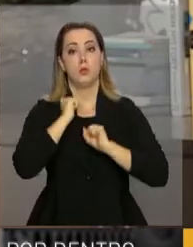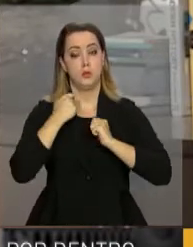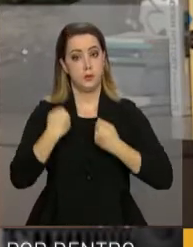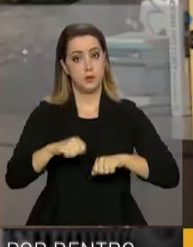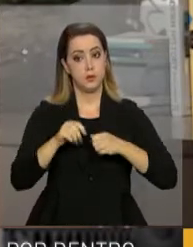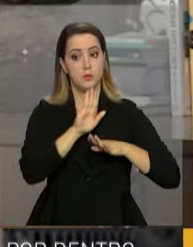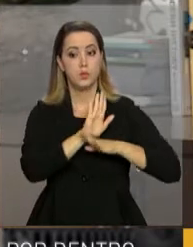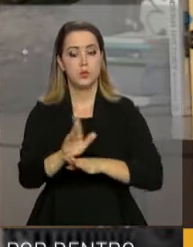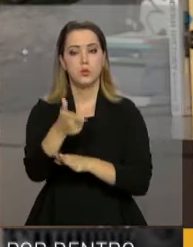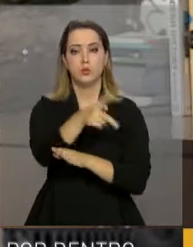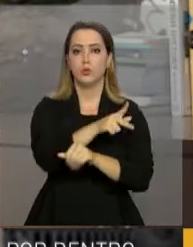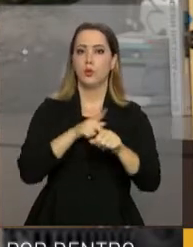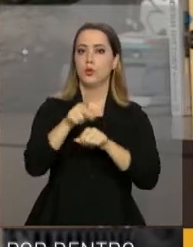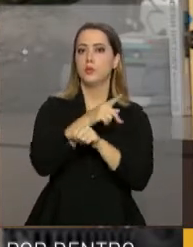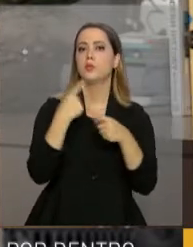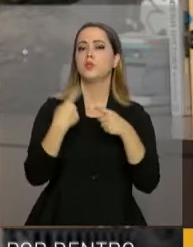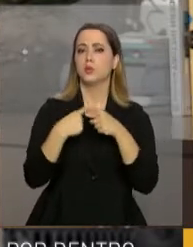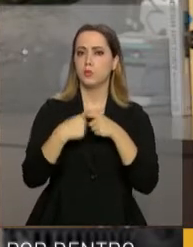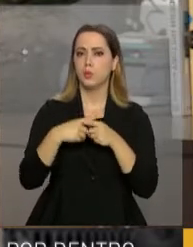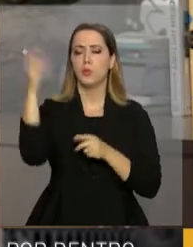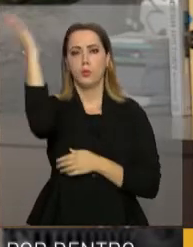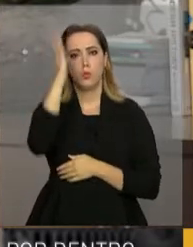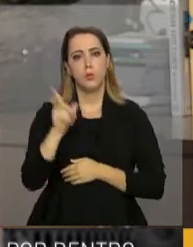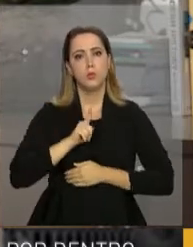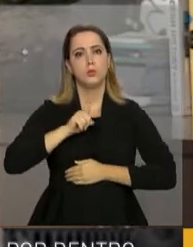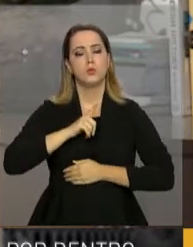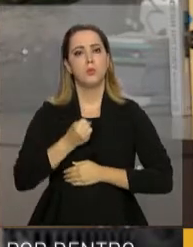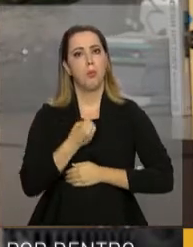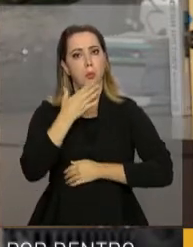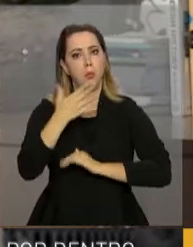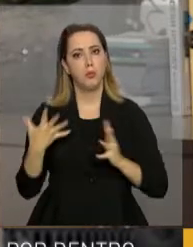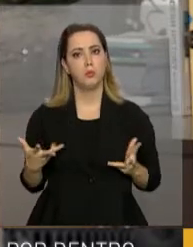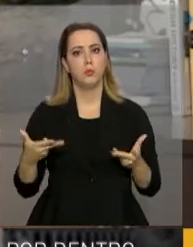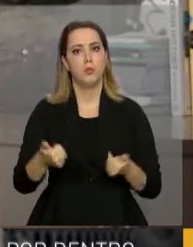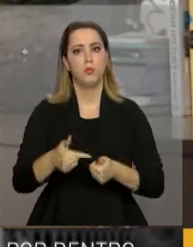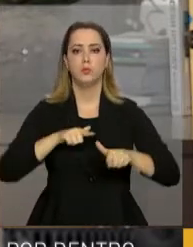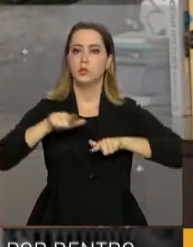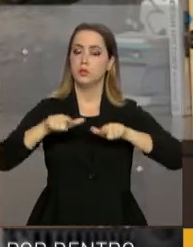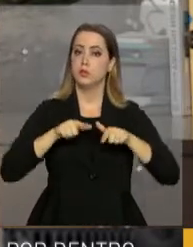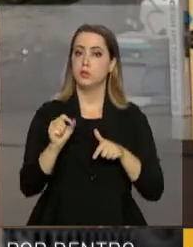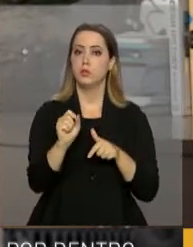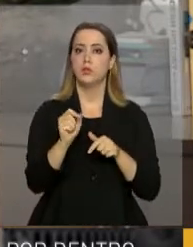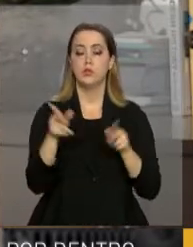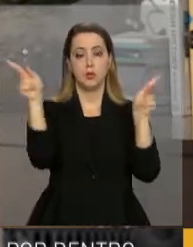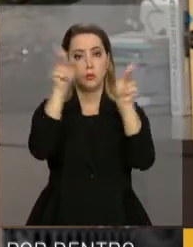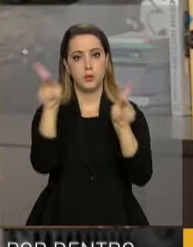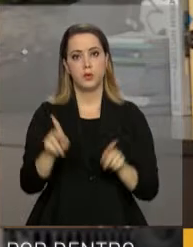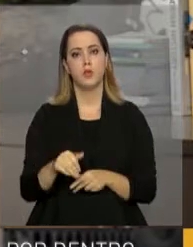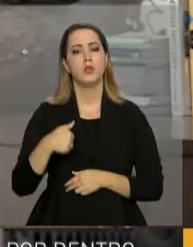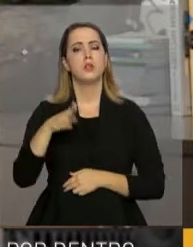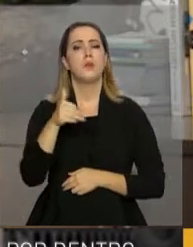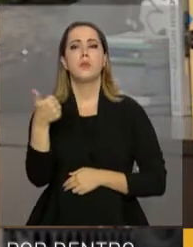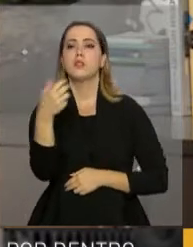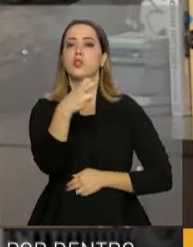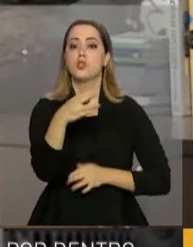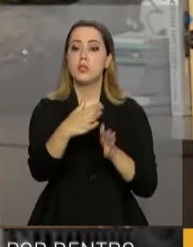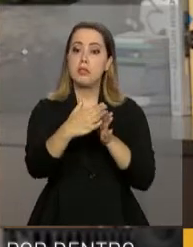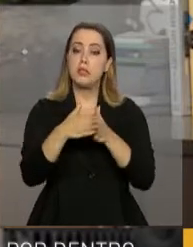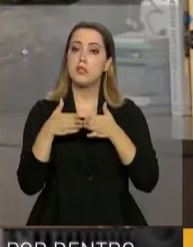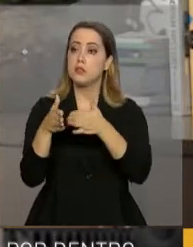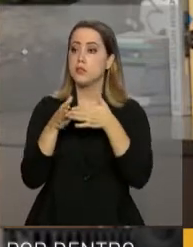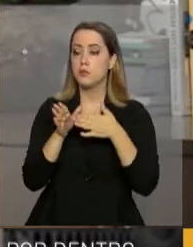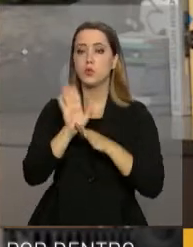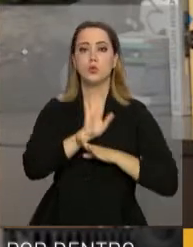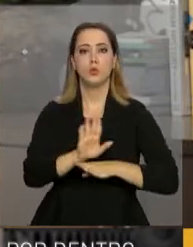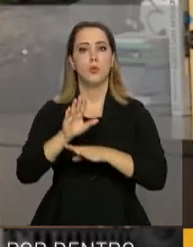pedidos, porque o Brasil tem muita competência em força de paz. E por isso nós temos mais de 15 pedidos para que a gente venha integrar a força de